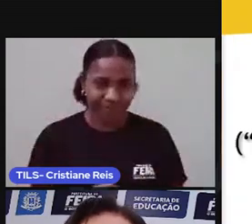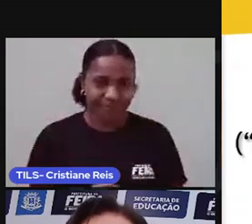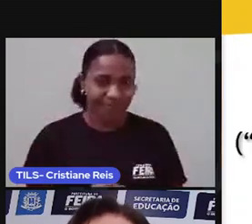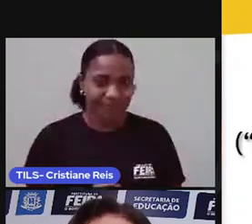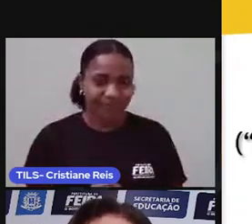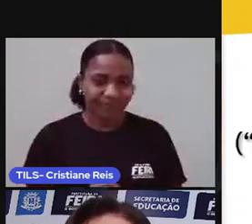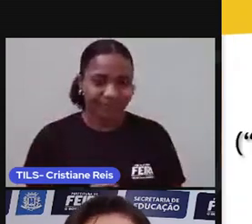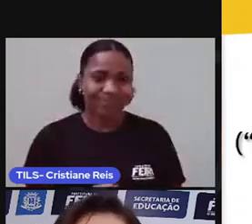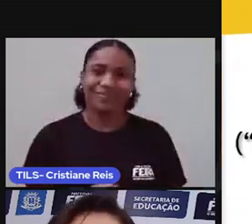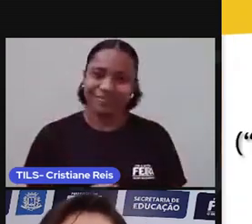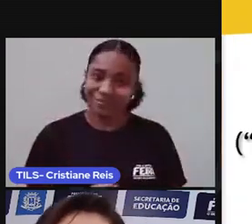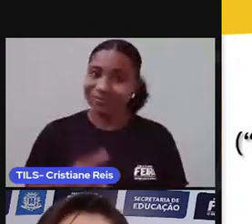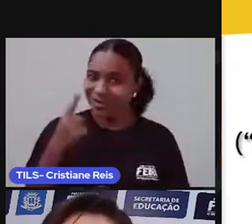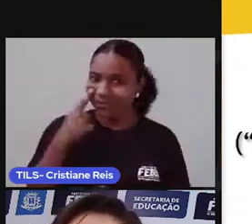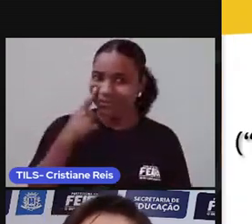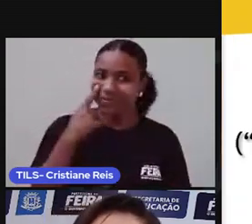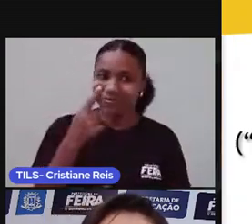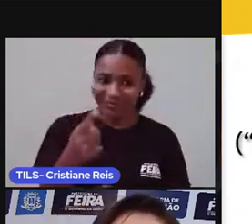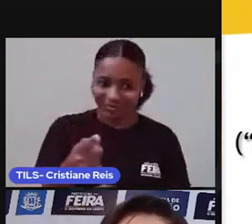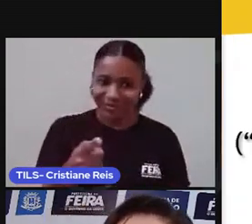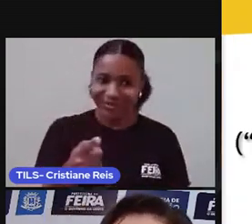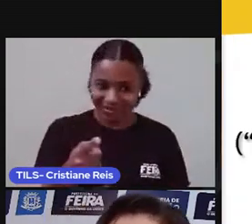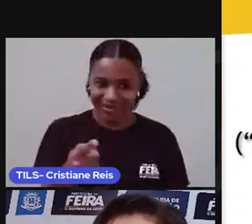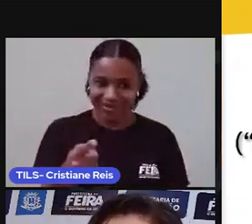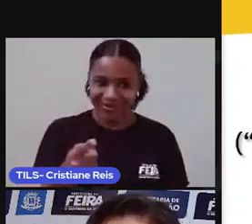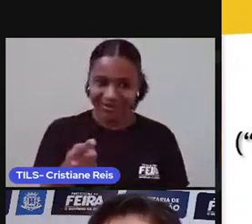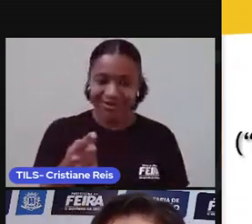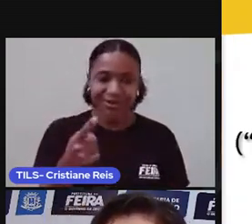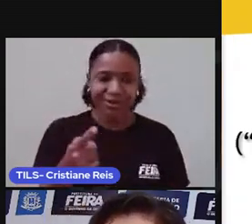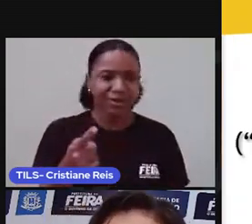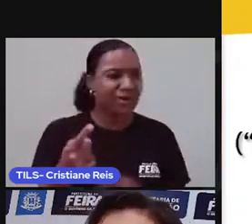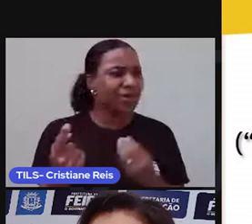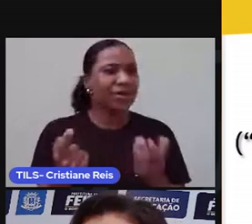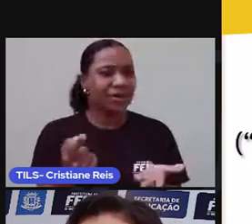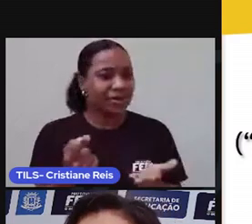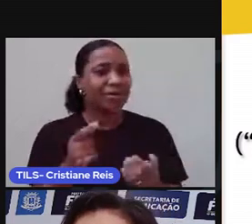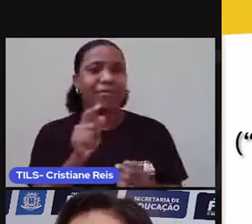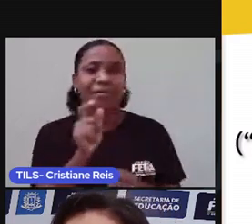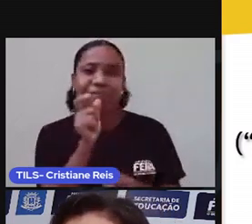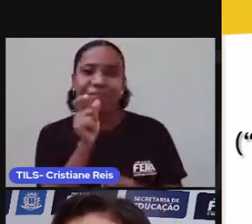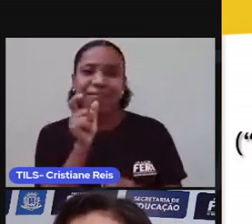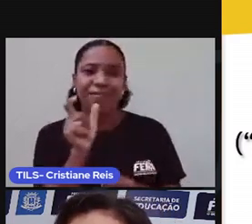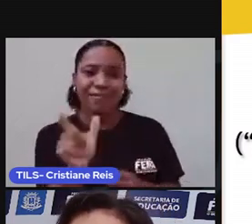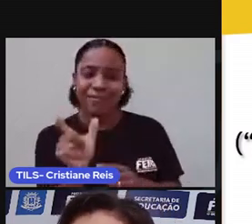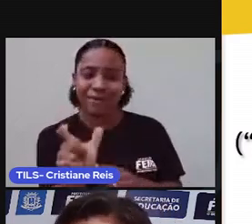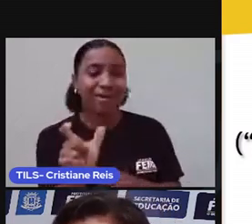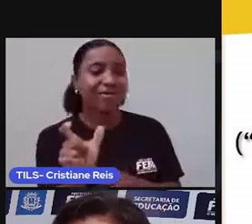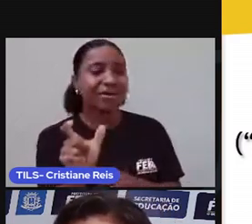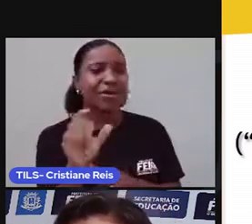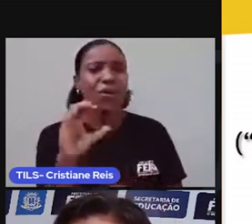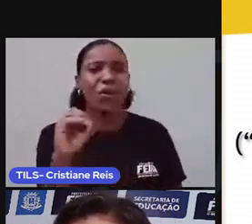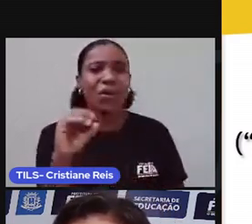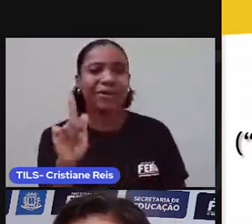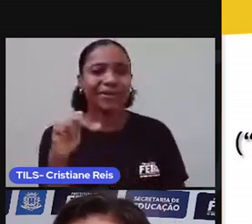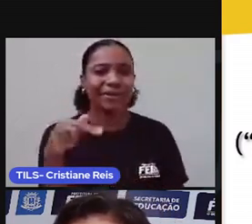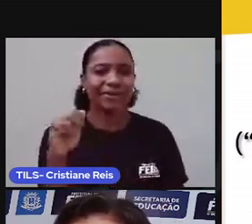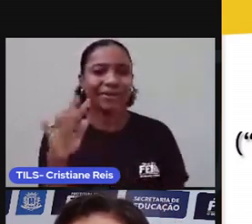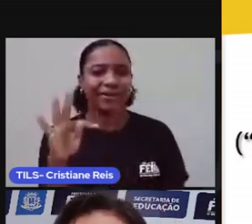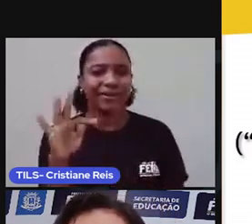Vamos falar um pouquinho mais sobre as transparente words. Palavras transparentes ou cognatas.